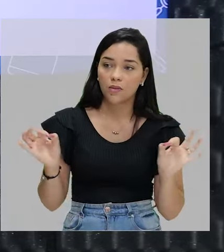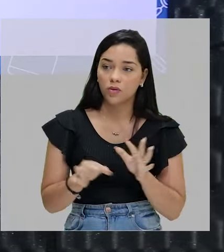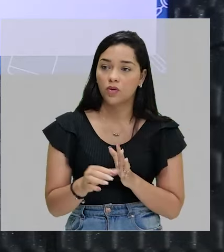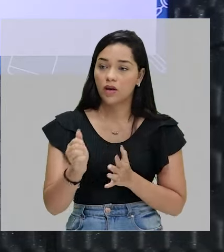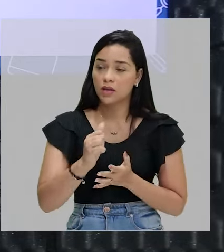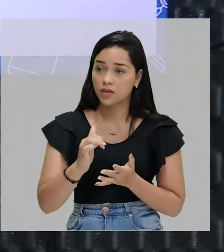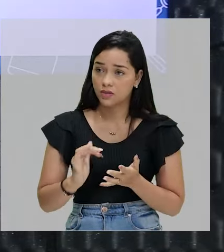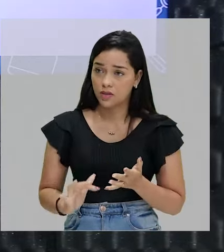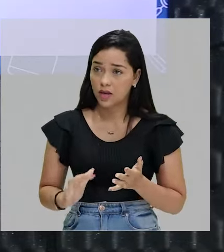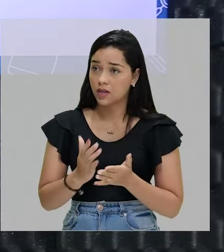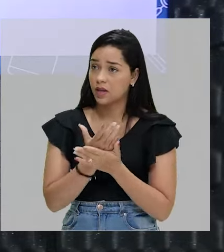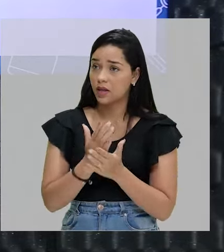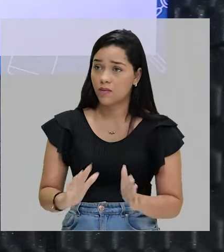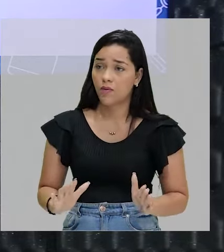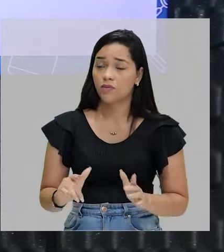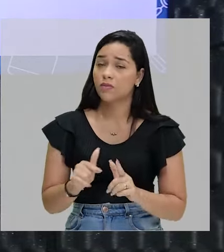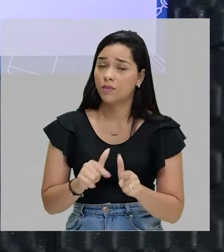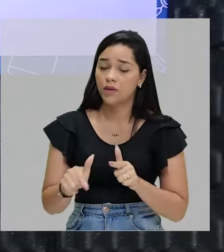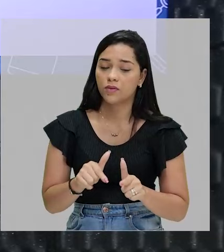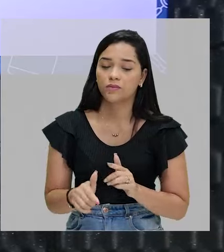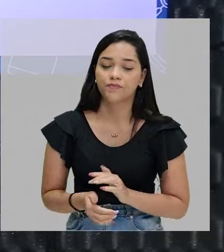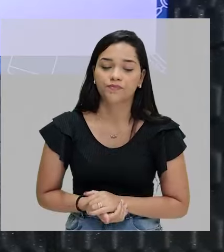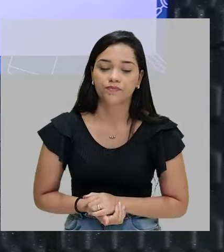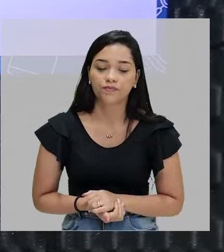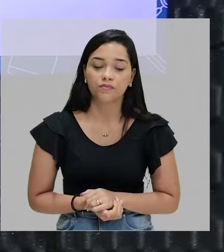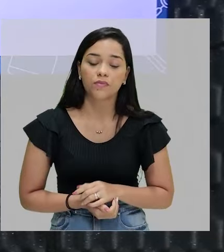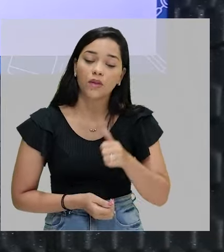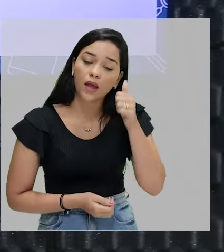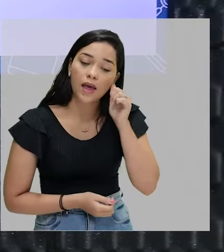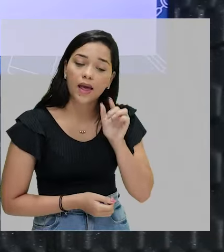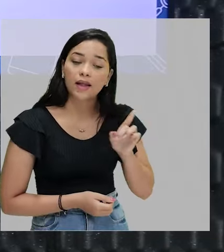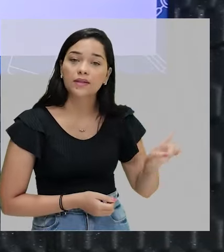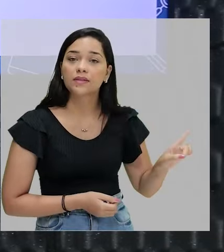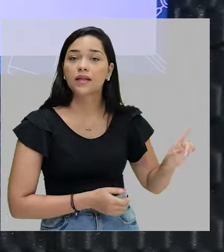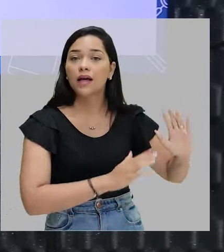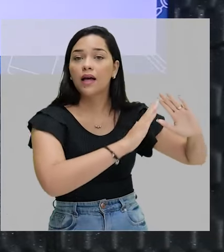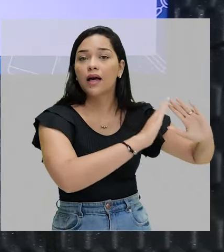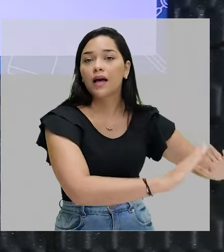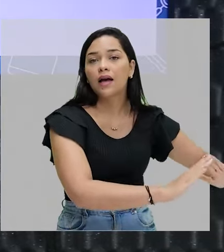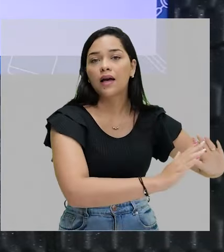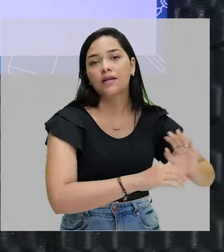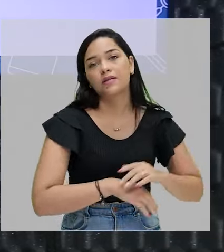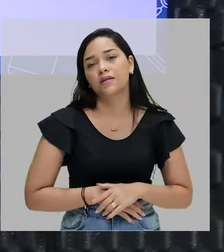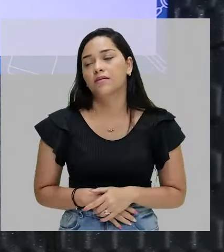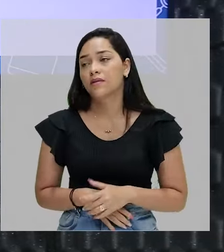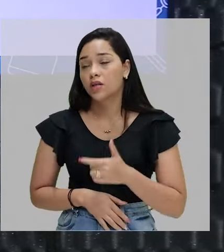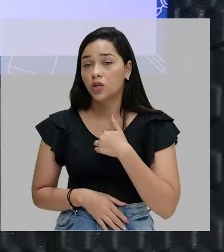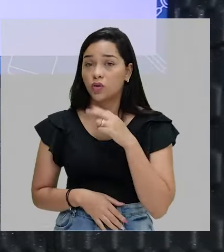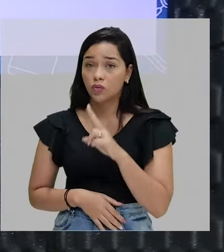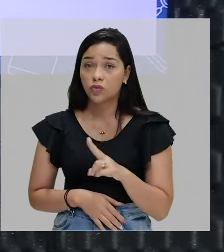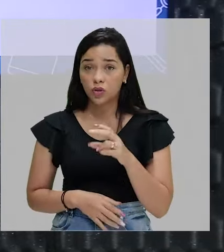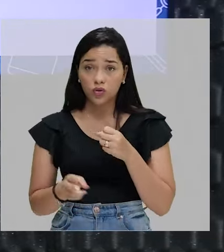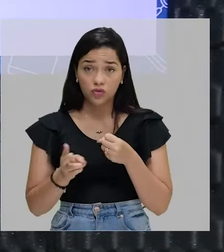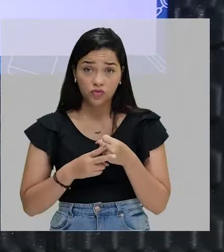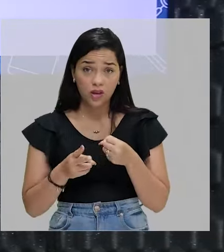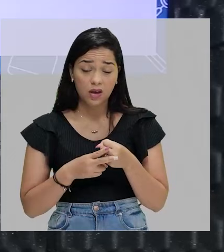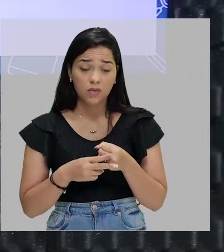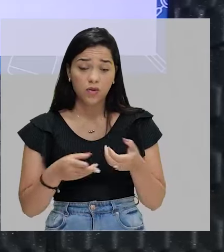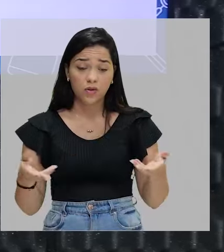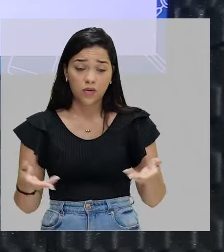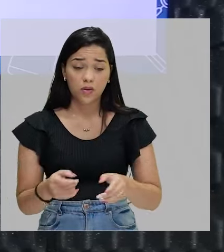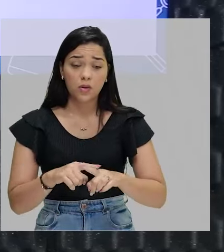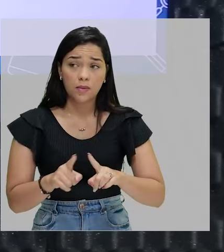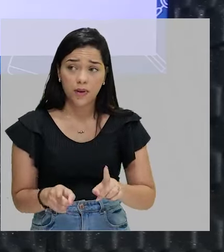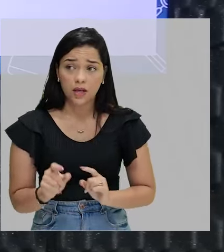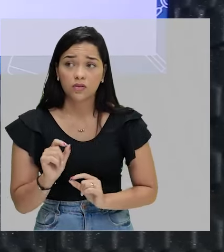atividades, encerrou, trabalhou. Ela está em casa. Eu estou usando o verbo no presente, mas aqui a